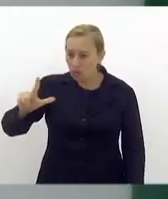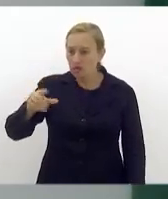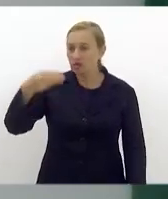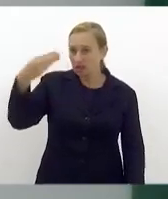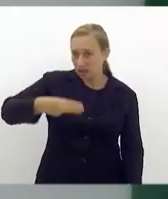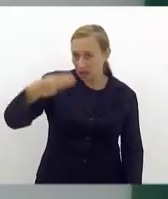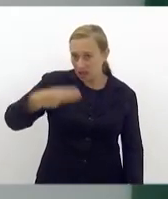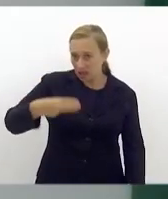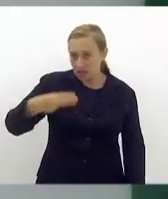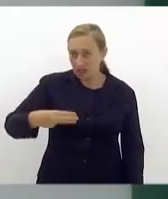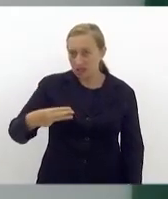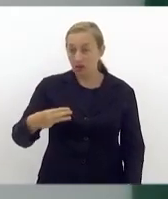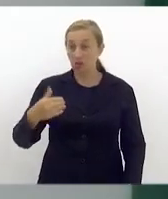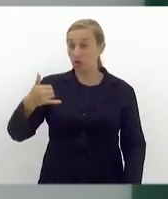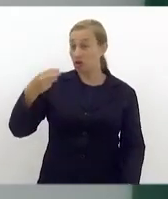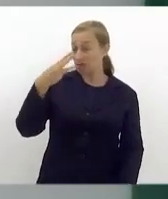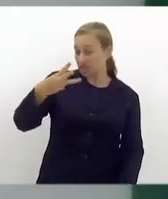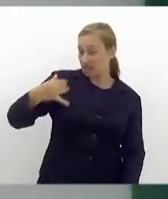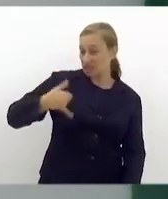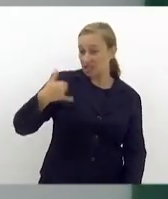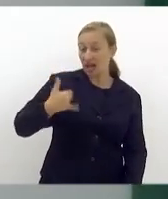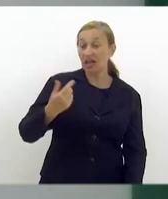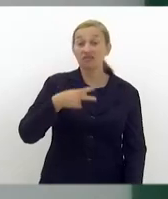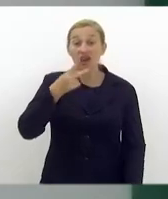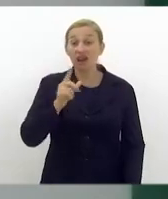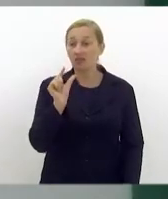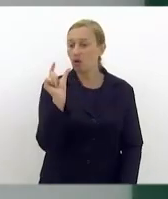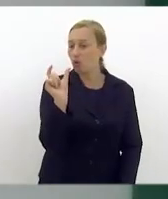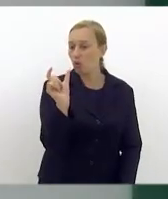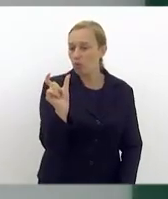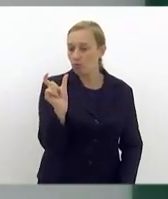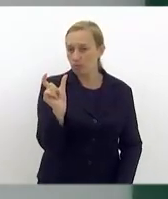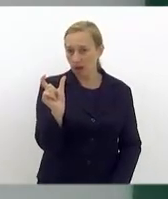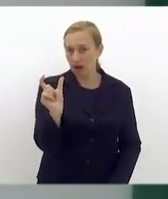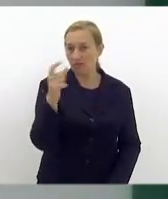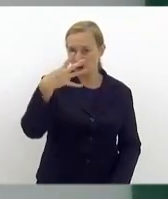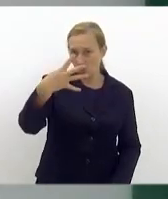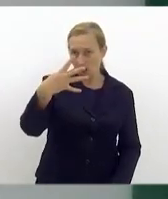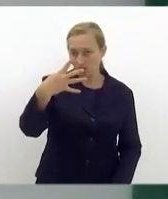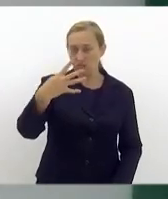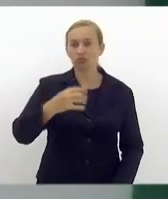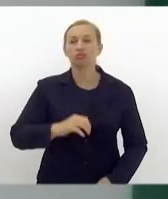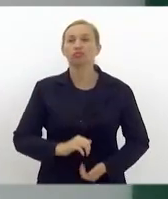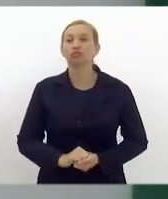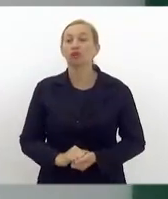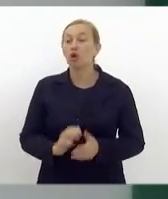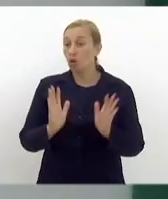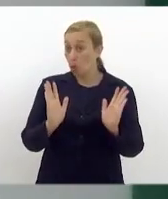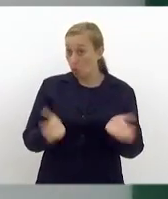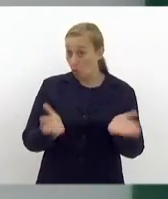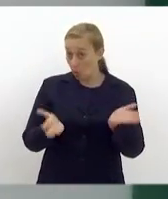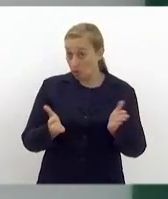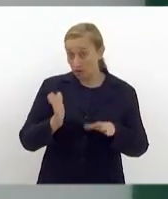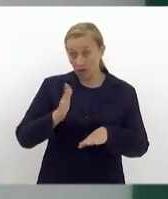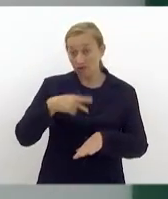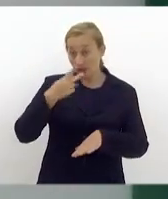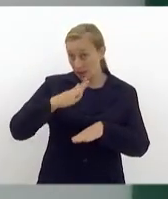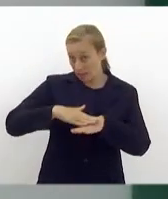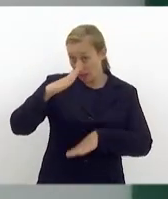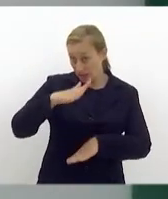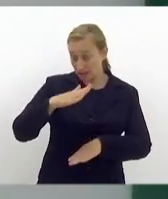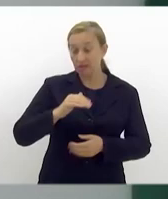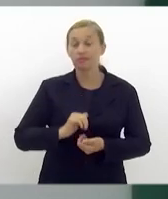4 palavras. Hoje, ela é uma criança de 7 anos e meio, alfabetizada aos 4 anos. Antes mesmo de estar